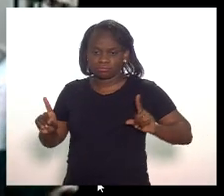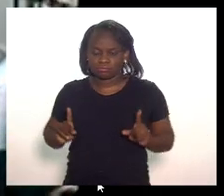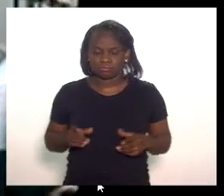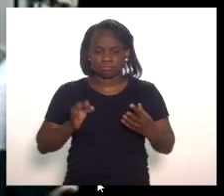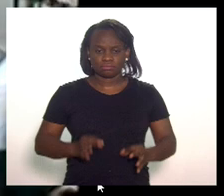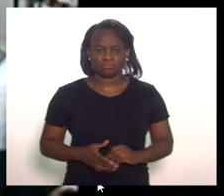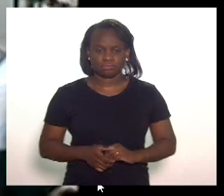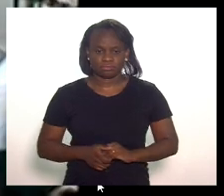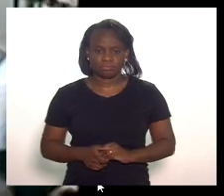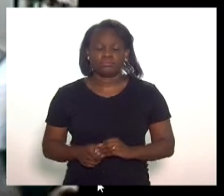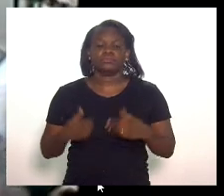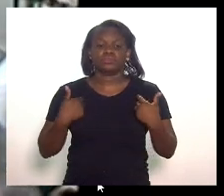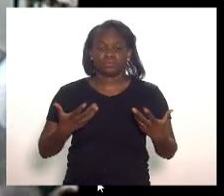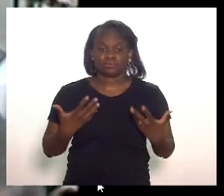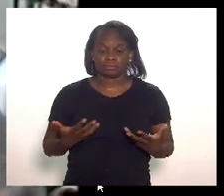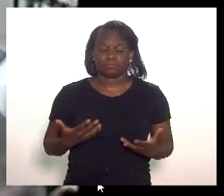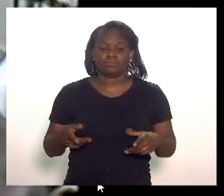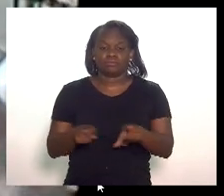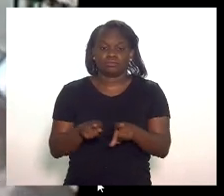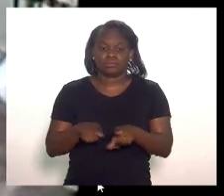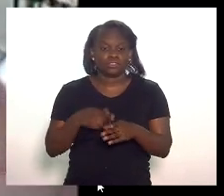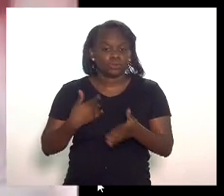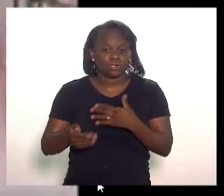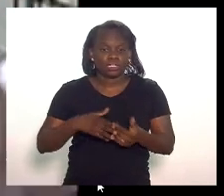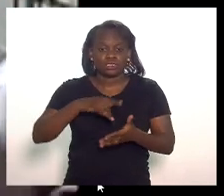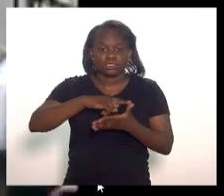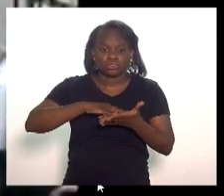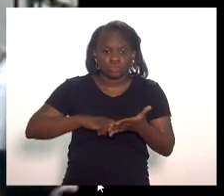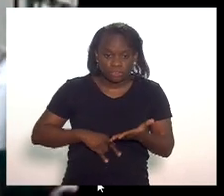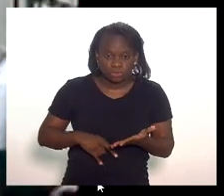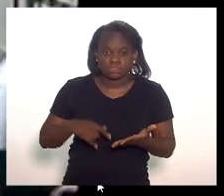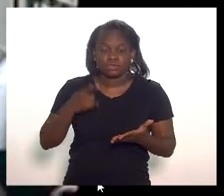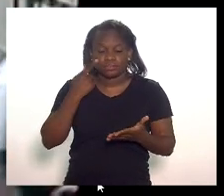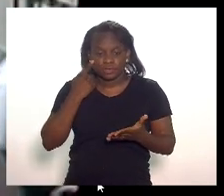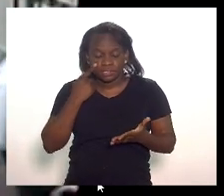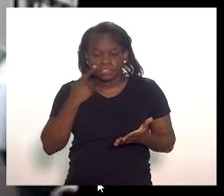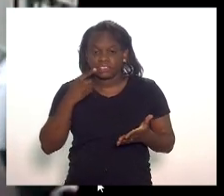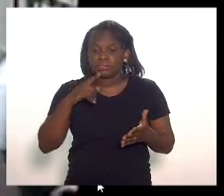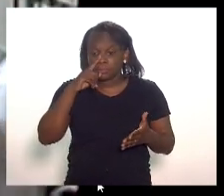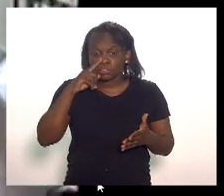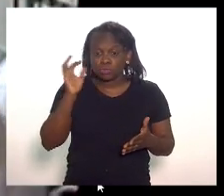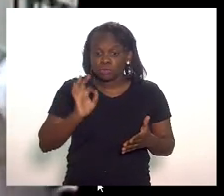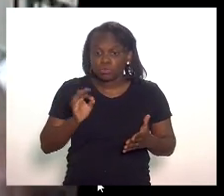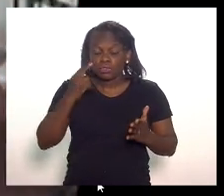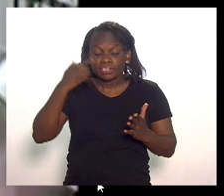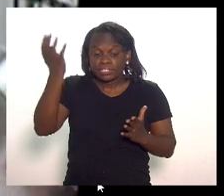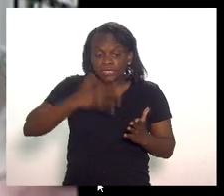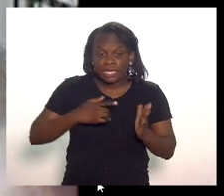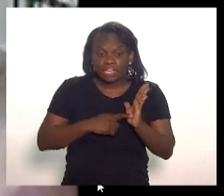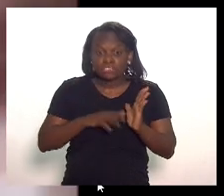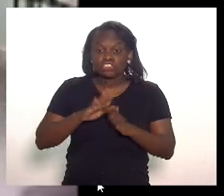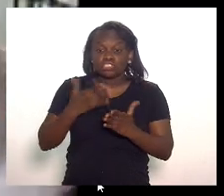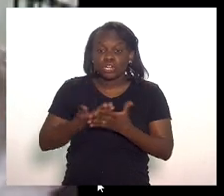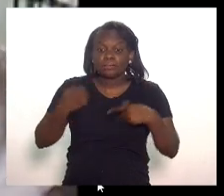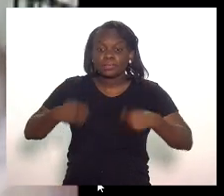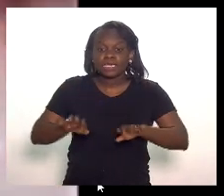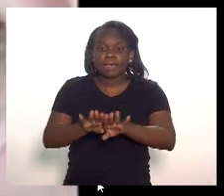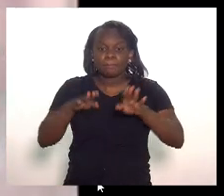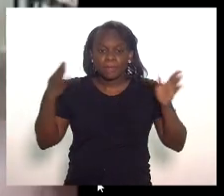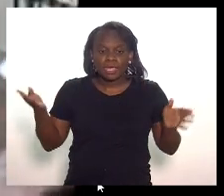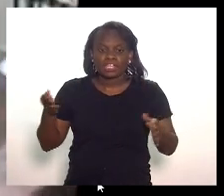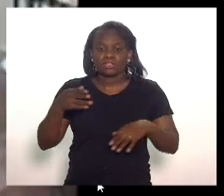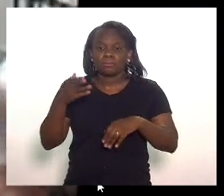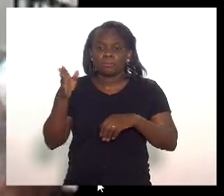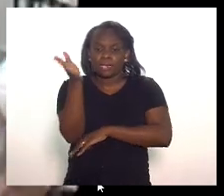eu quero que peguem qualquer documento científico sério que digam que escola tem que ficar aberta em